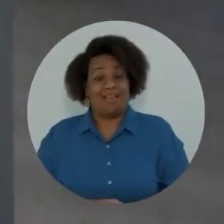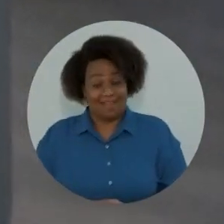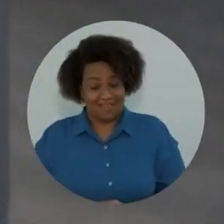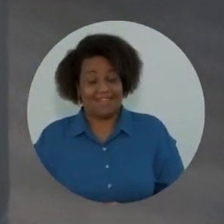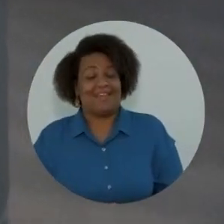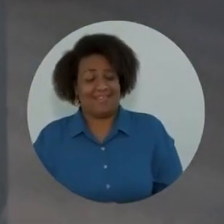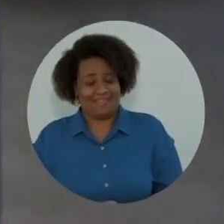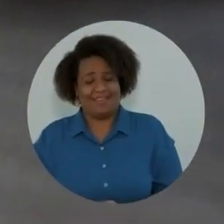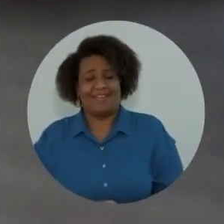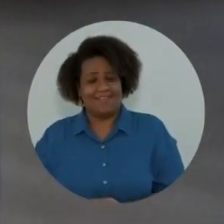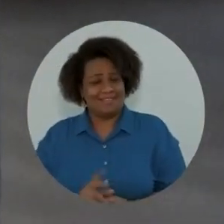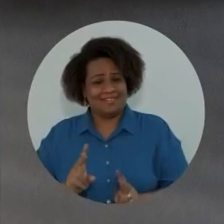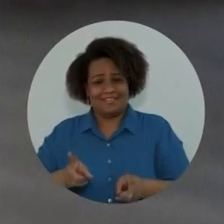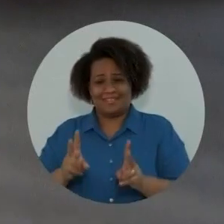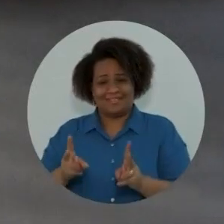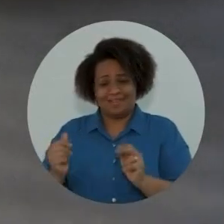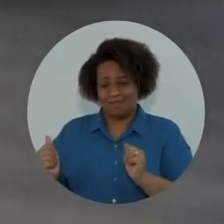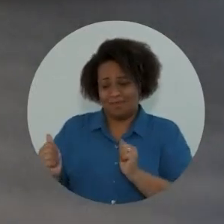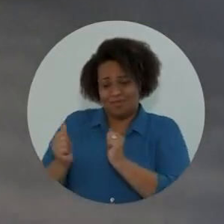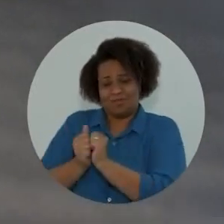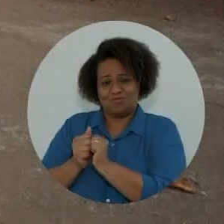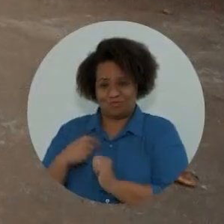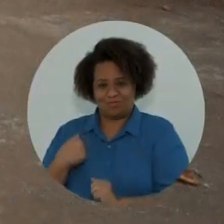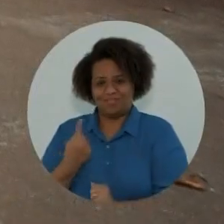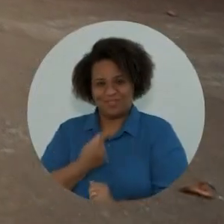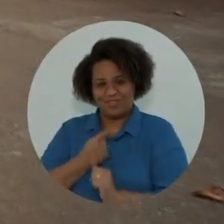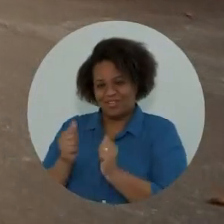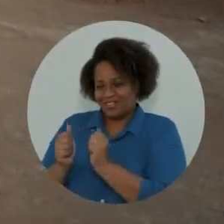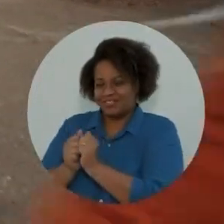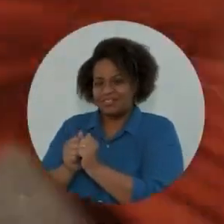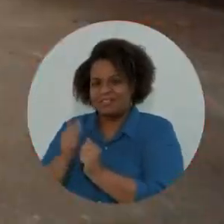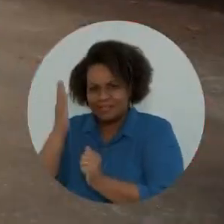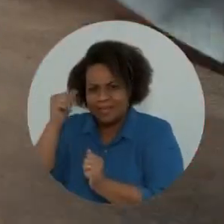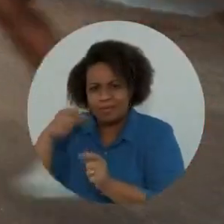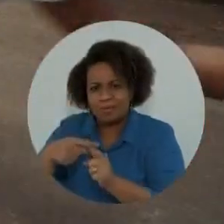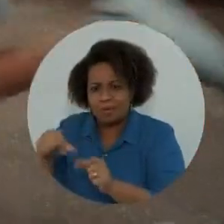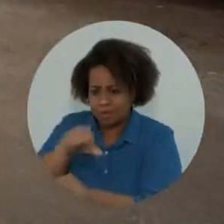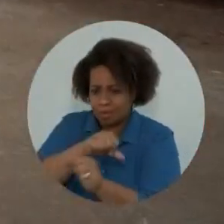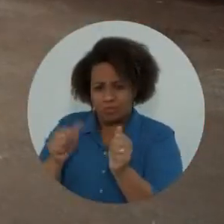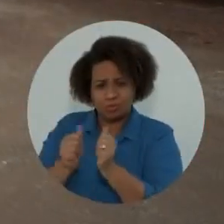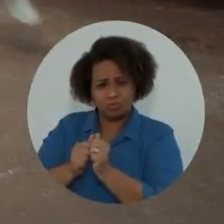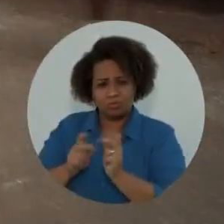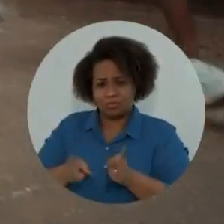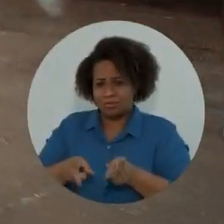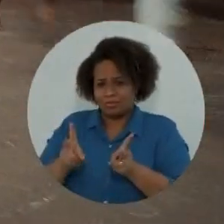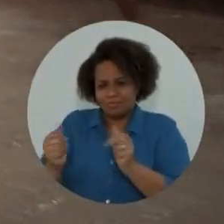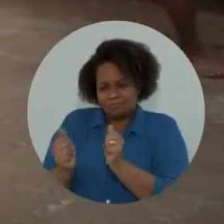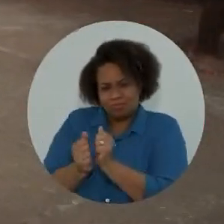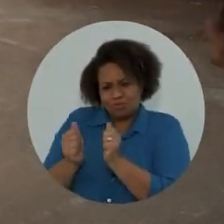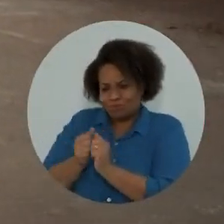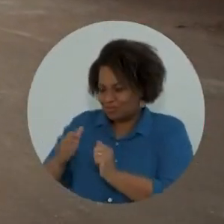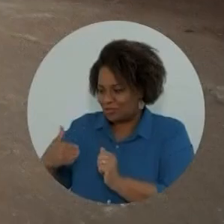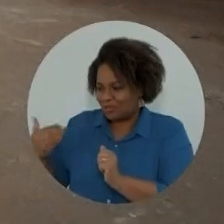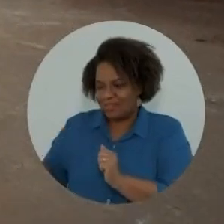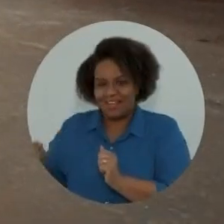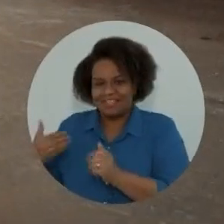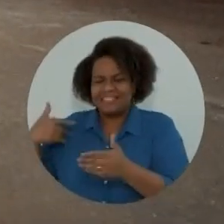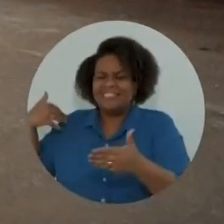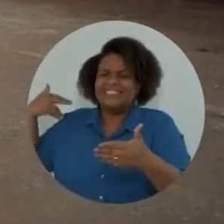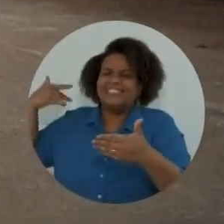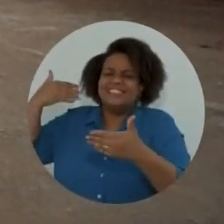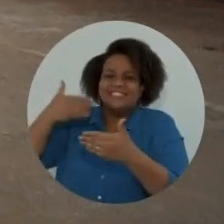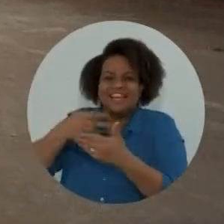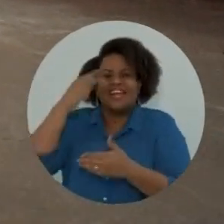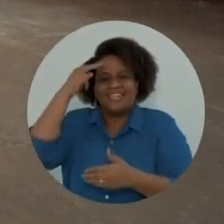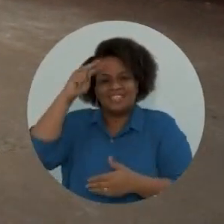a gente sempre esteve do lado dele. Sabe por quê? Porque ele sempre esteve do lado da gente. Desde o início da nossa história foi